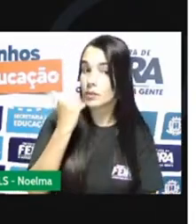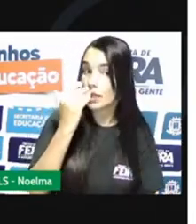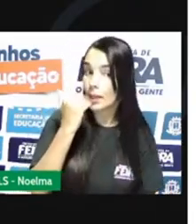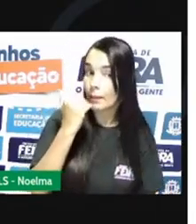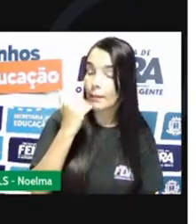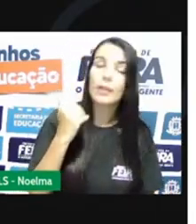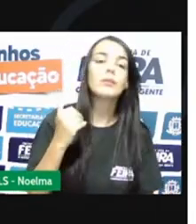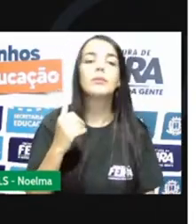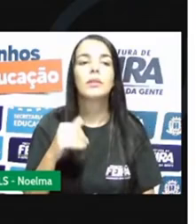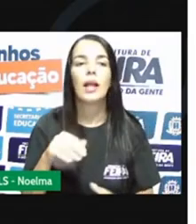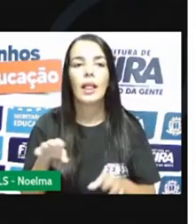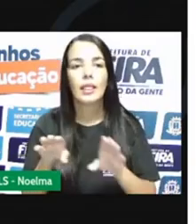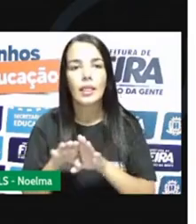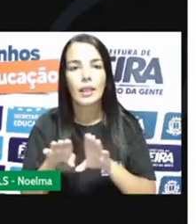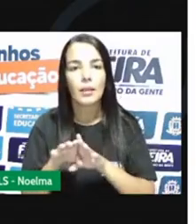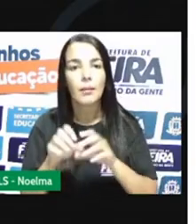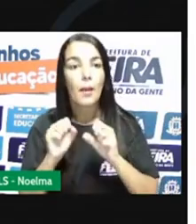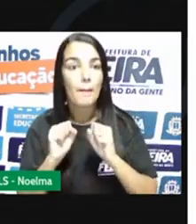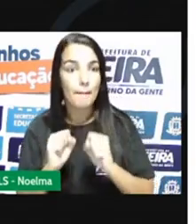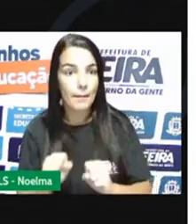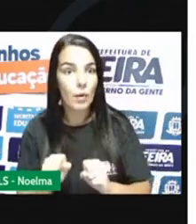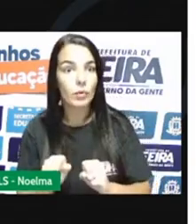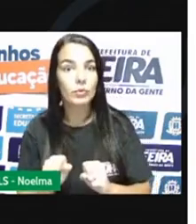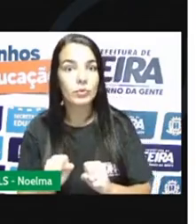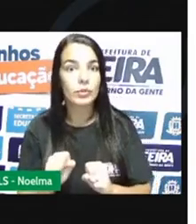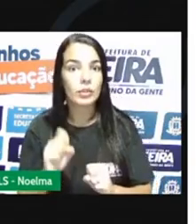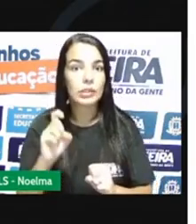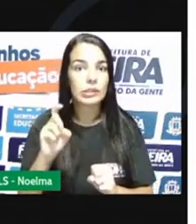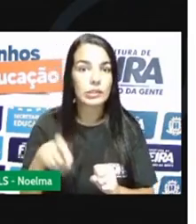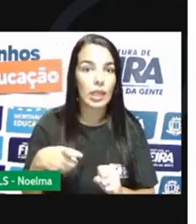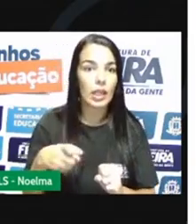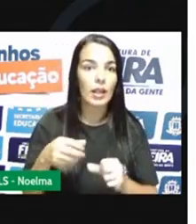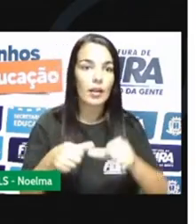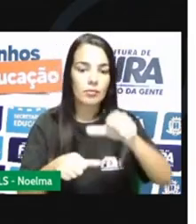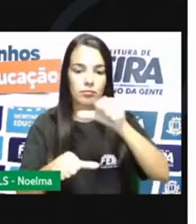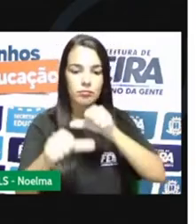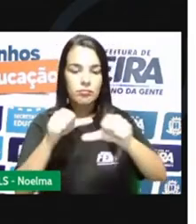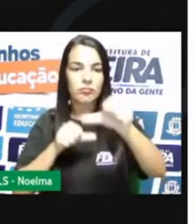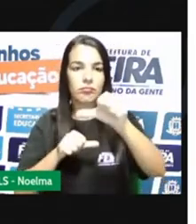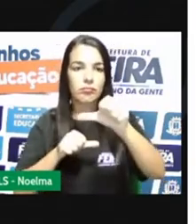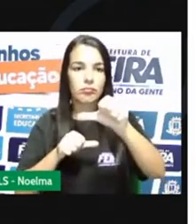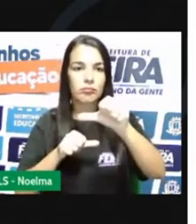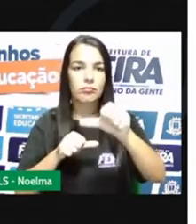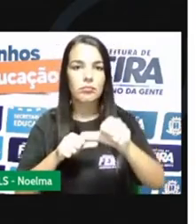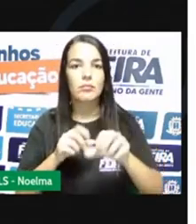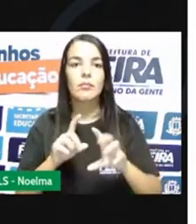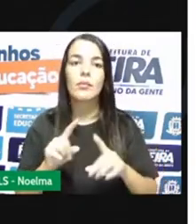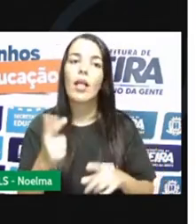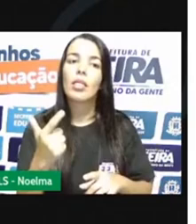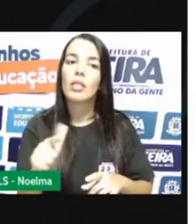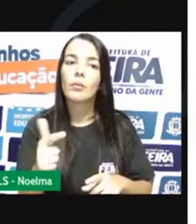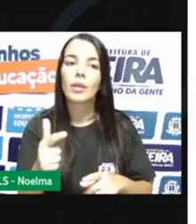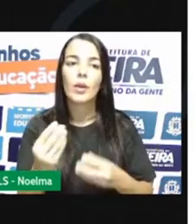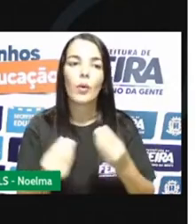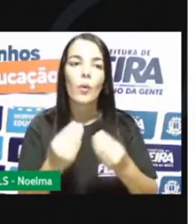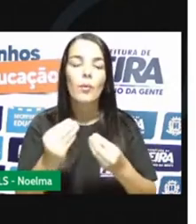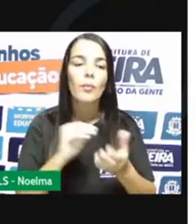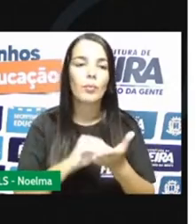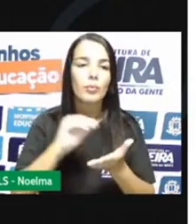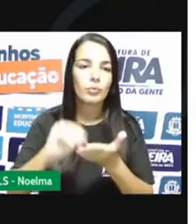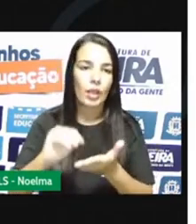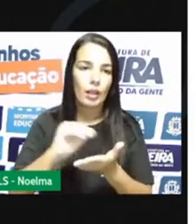elas podem ser revessíveis. Alimentos ou outro tipo de substância, né? E outras são irreversíveis. Como?